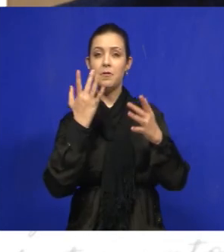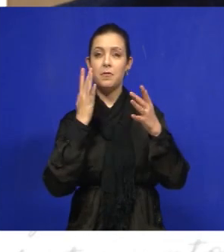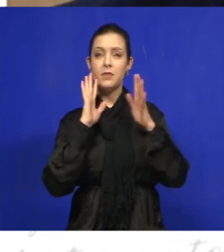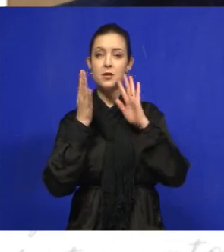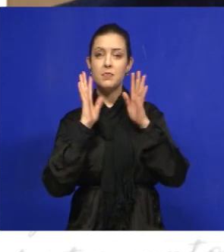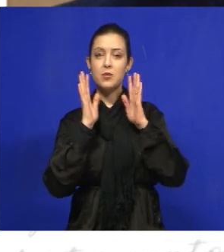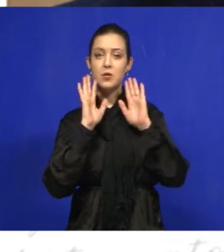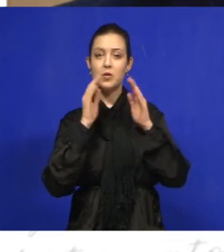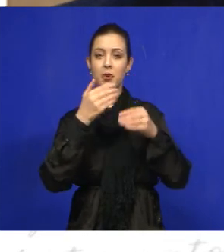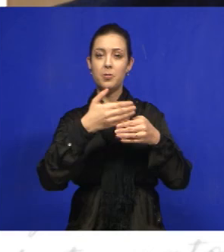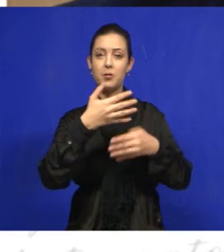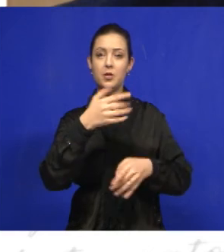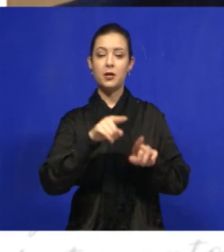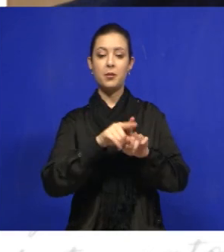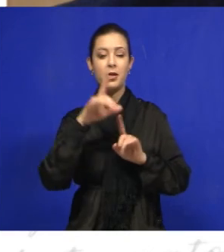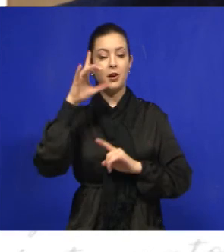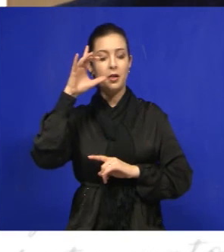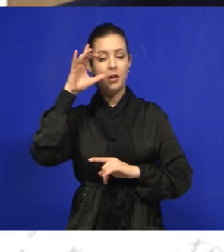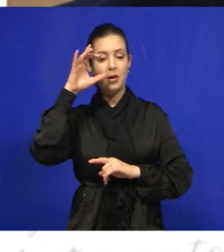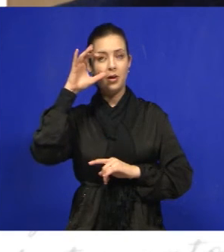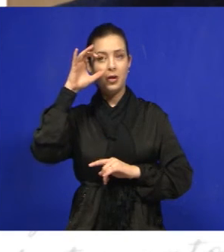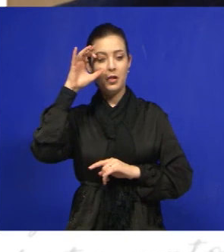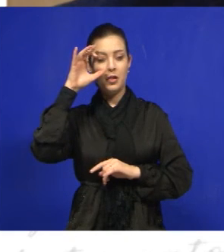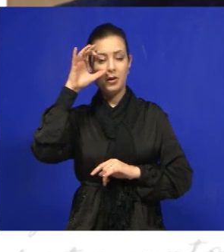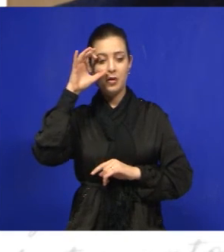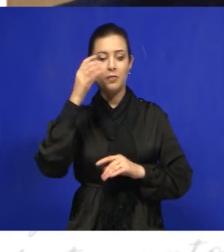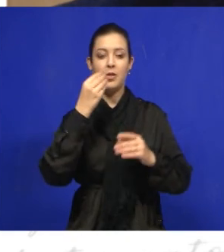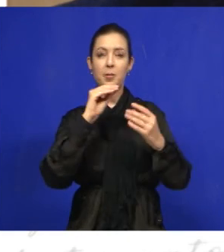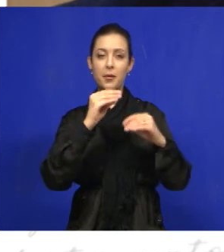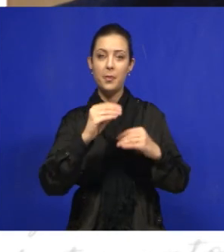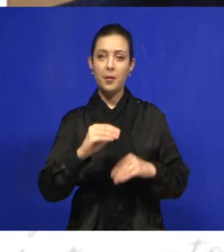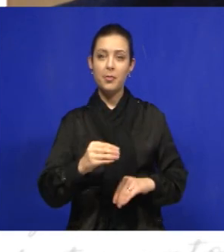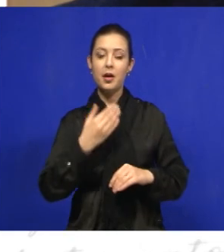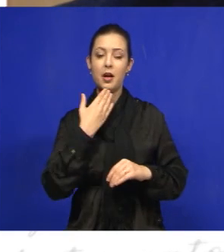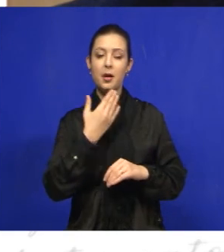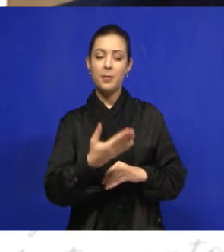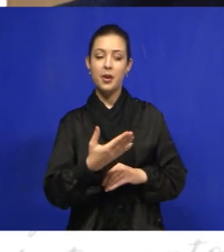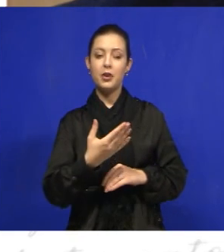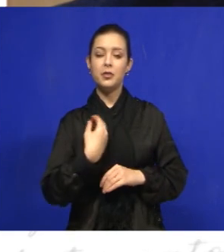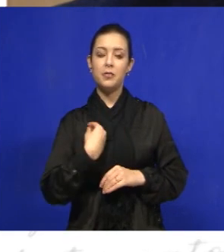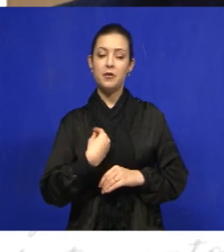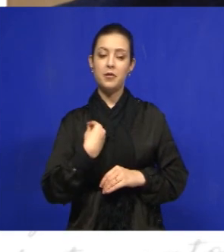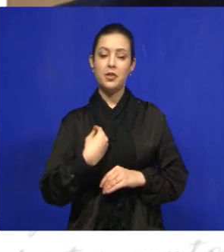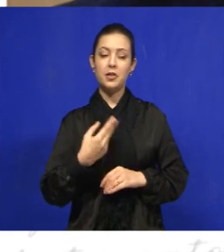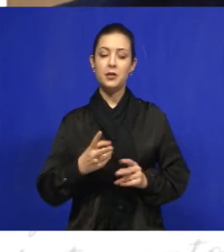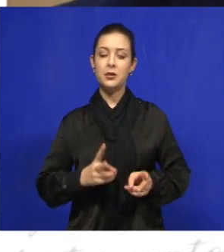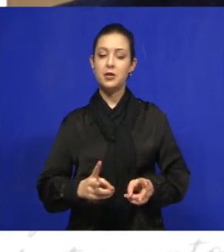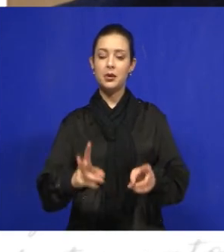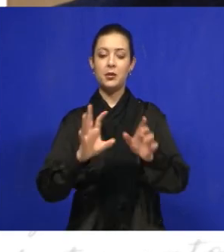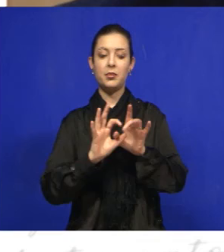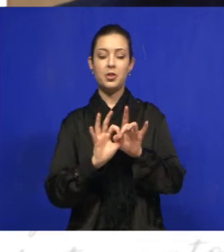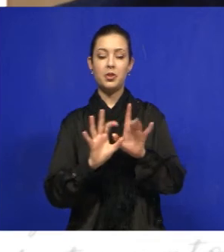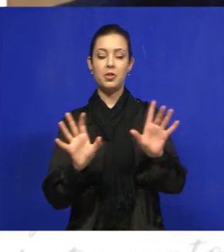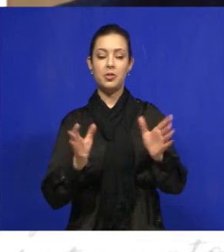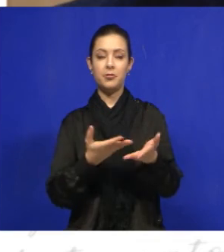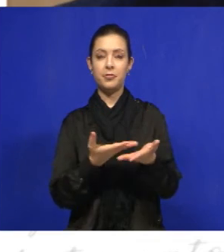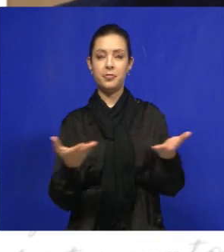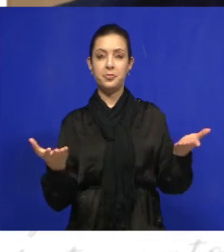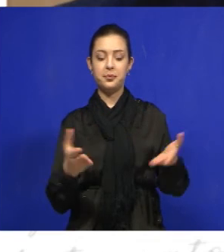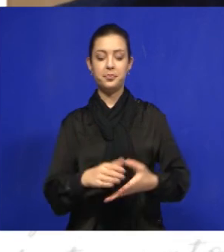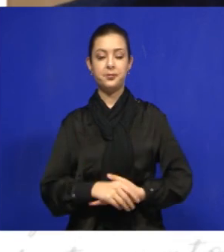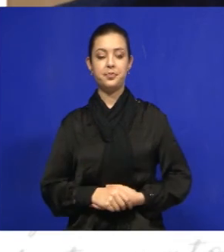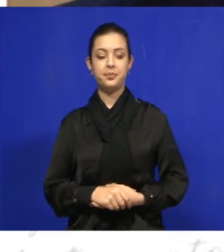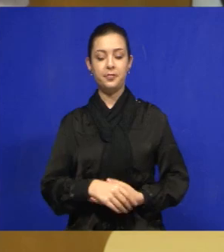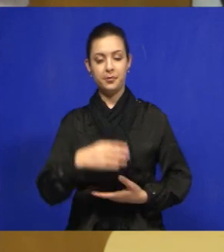no Facebook e a página do Instagram. Entra lá, faz seu comentário, faz a sua solicitação, e estaremos aqui sempre à disposição de toda a